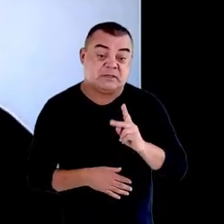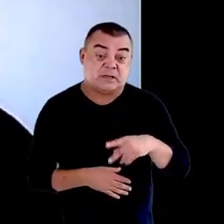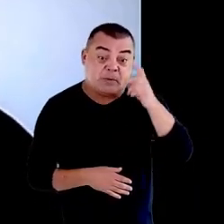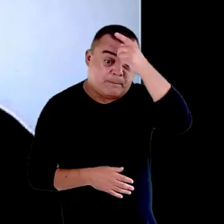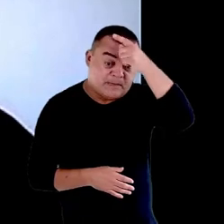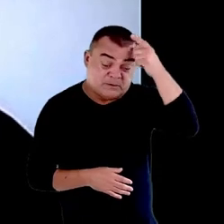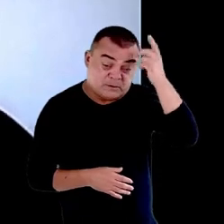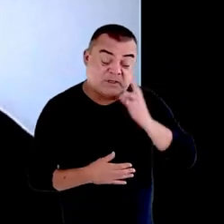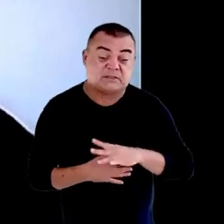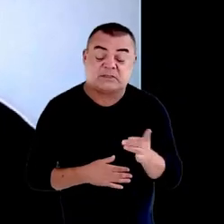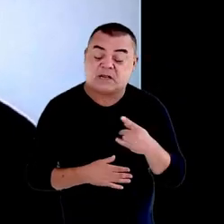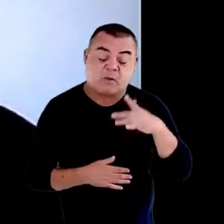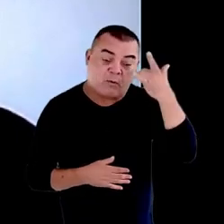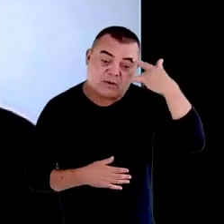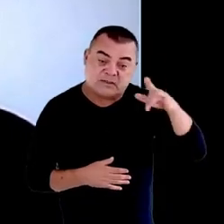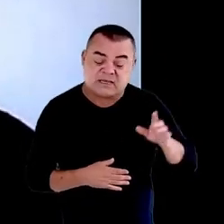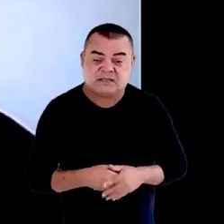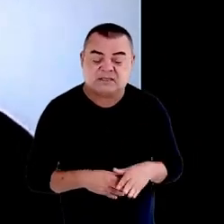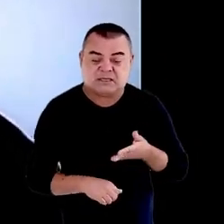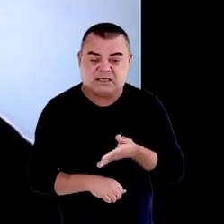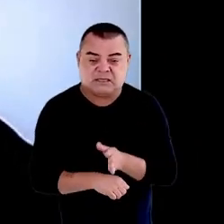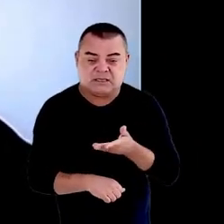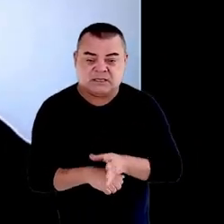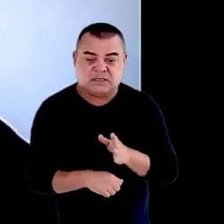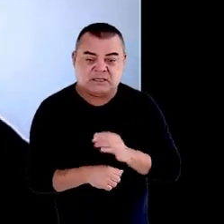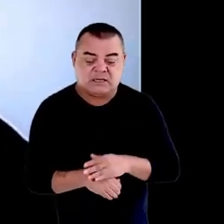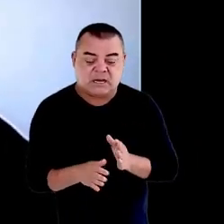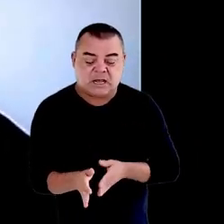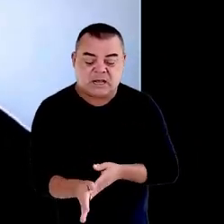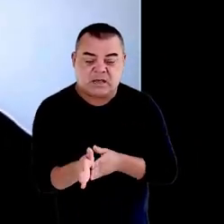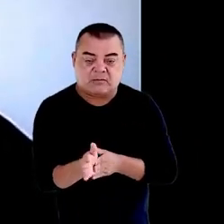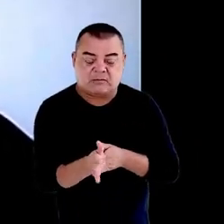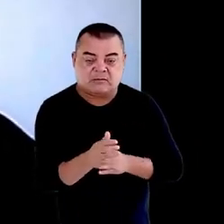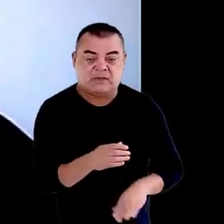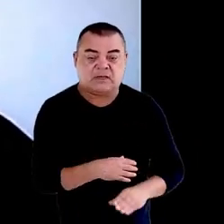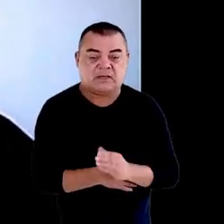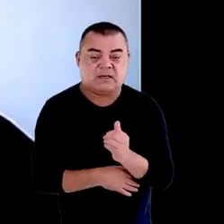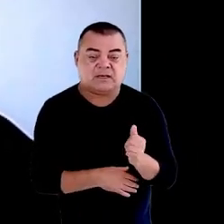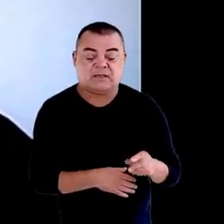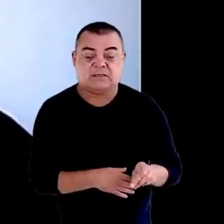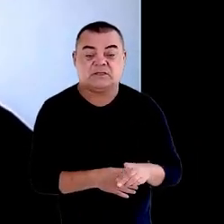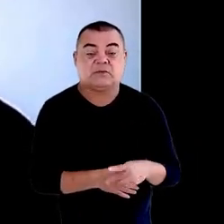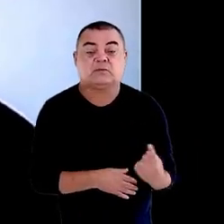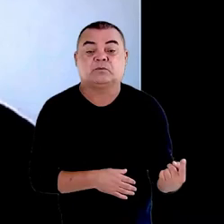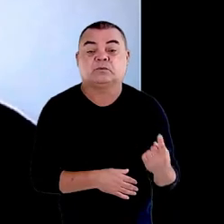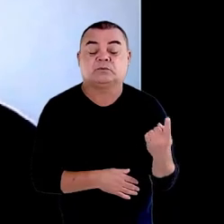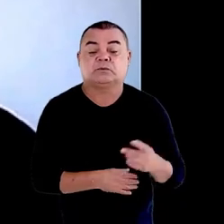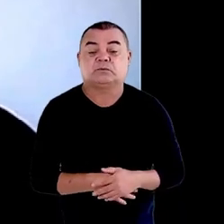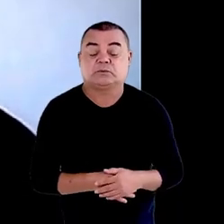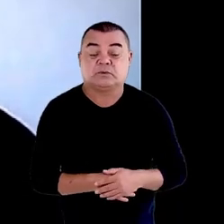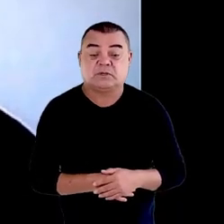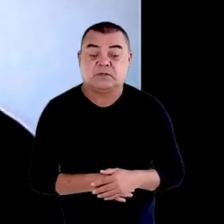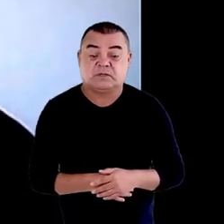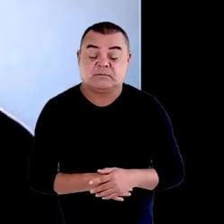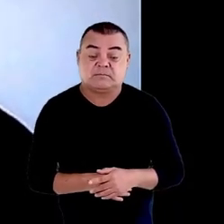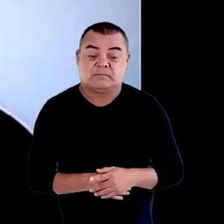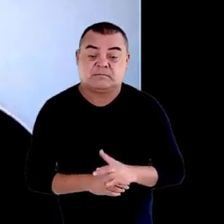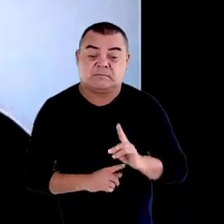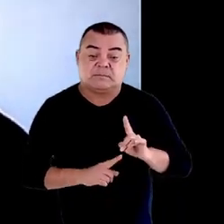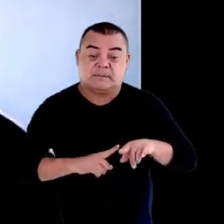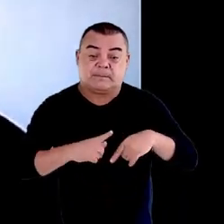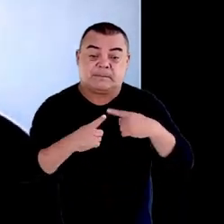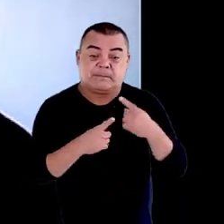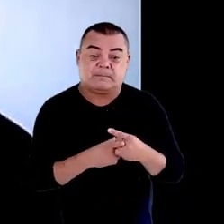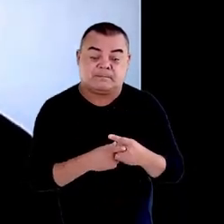não conseguem entrar na fila do Cade Único, além daquelas que têm os seus cadastros